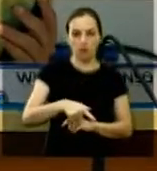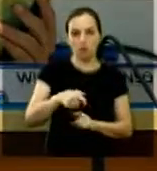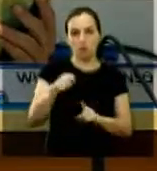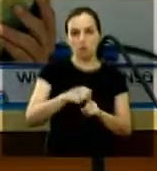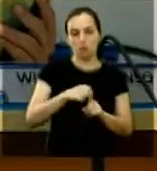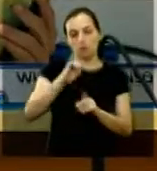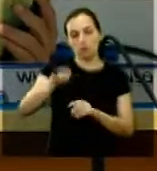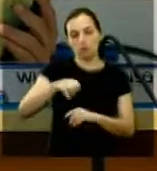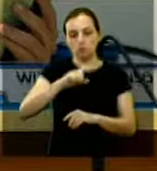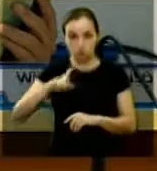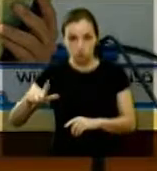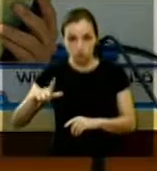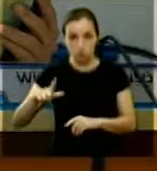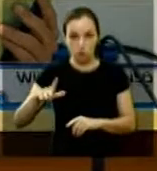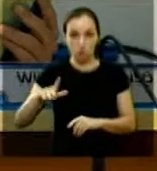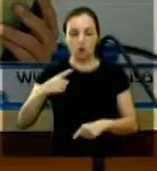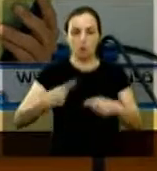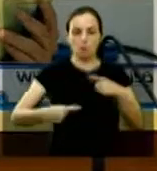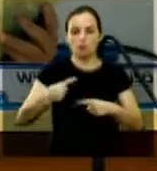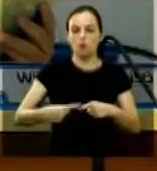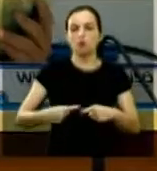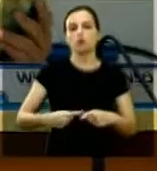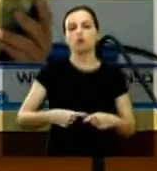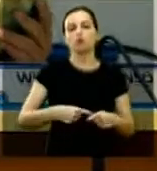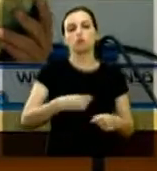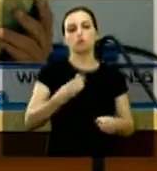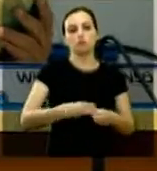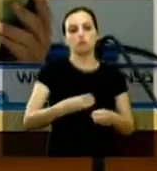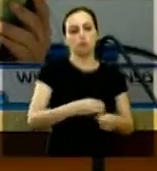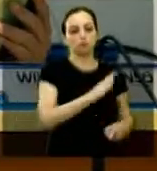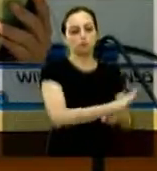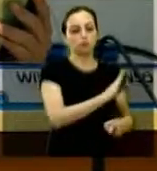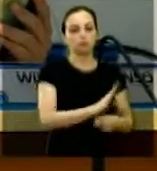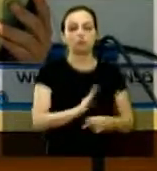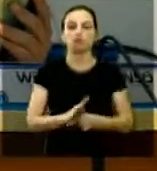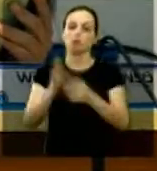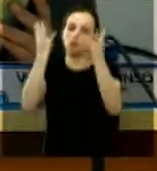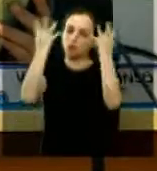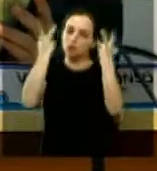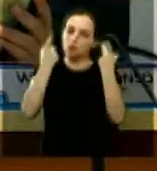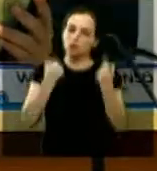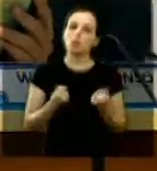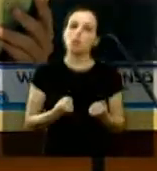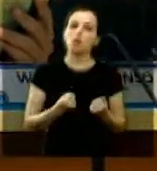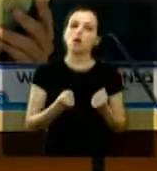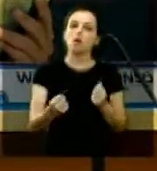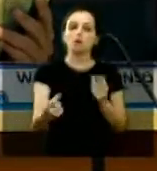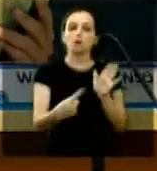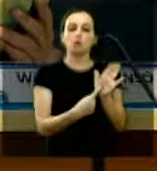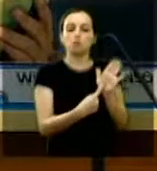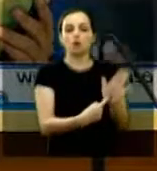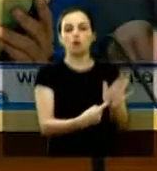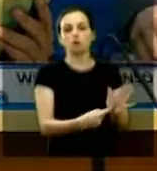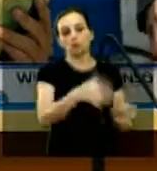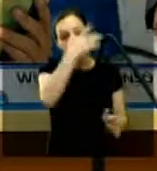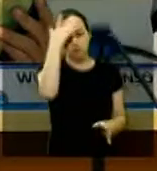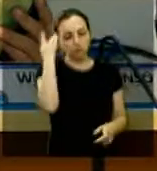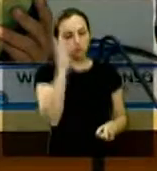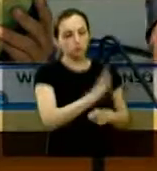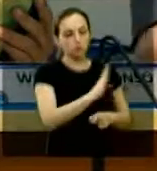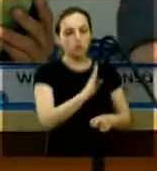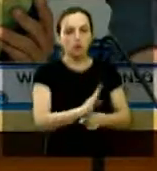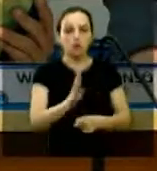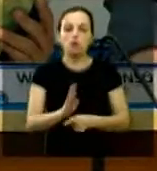2012 que institui a política municipal de proteção aos animais de modo a estabelecer que ao cuidador tutor o criador que não agir com